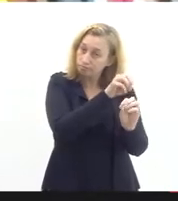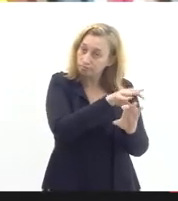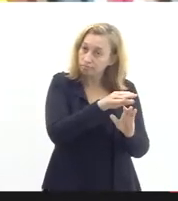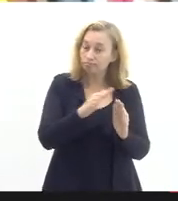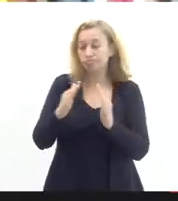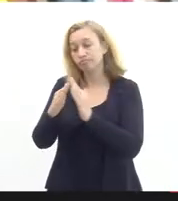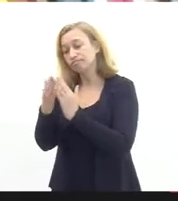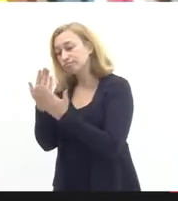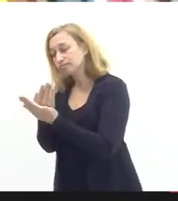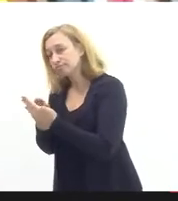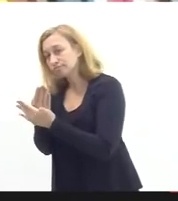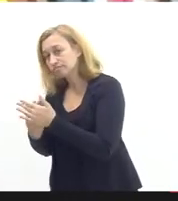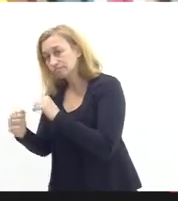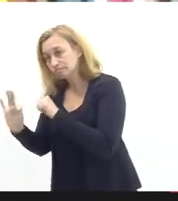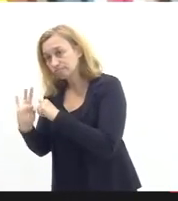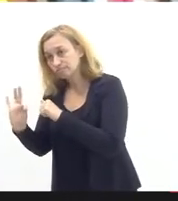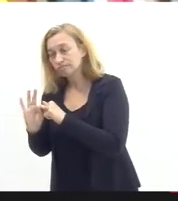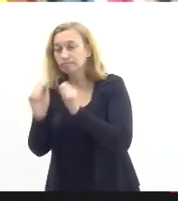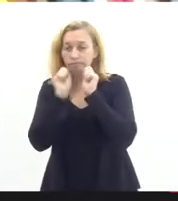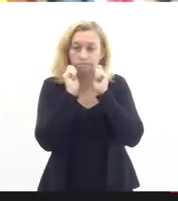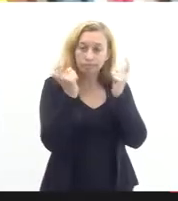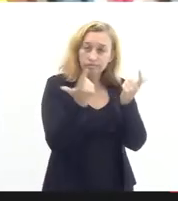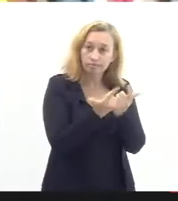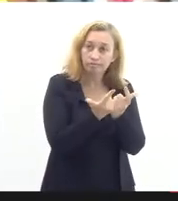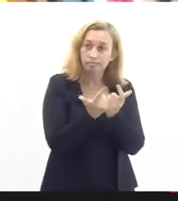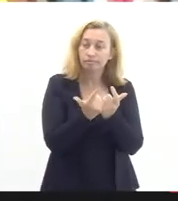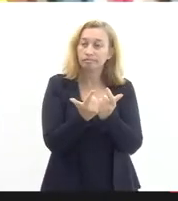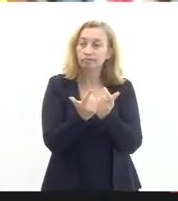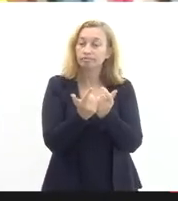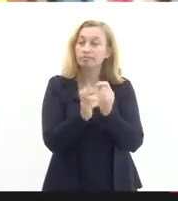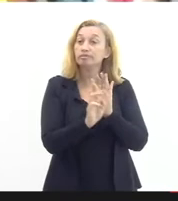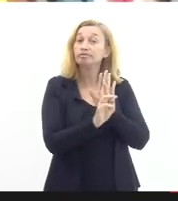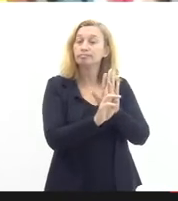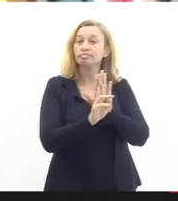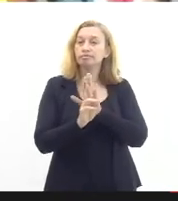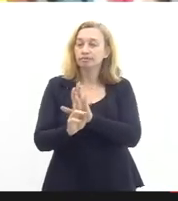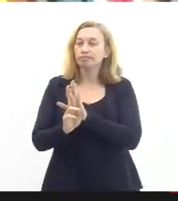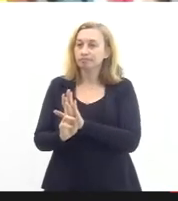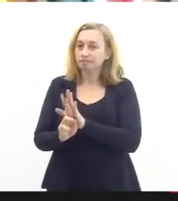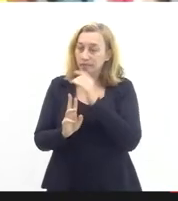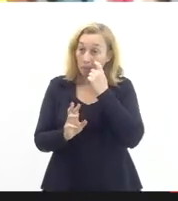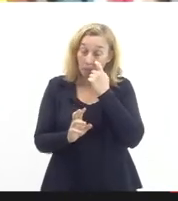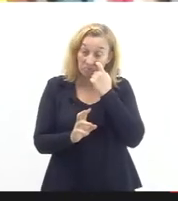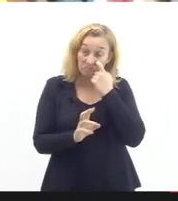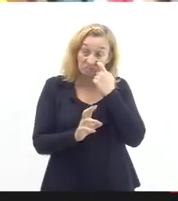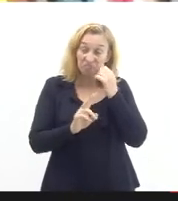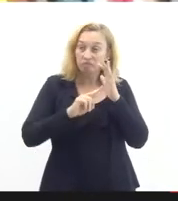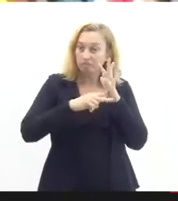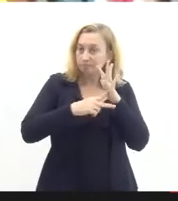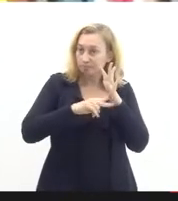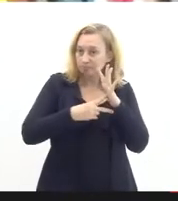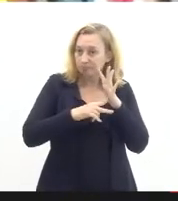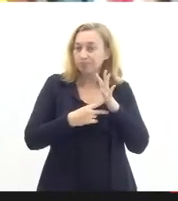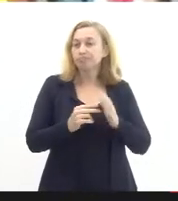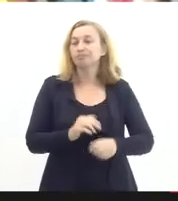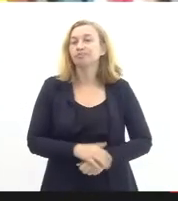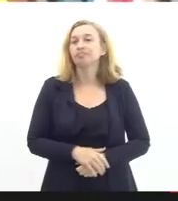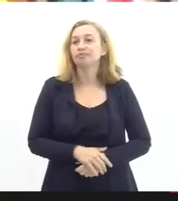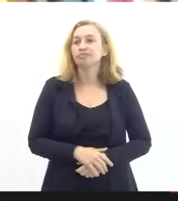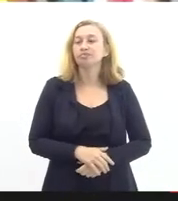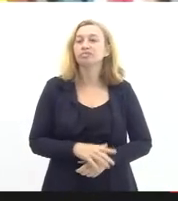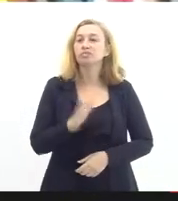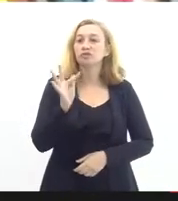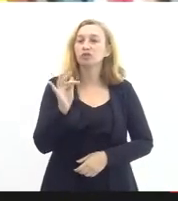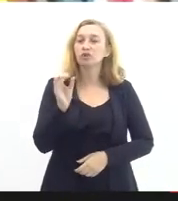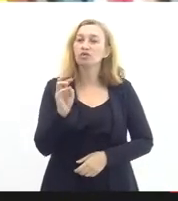faetec alerje as representações sindicais enfim o fórum de